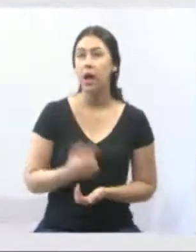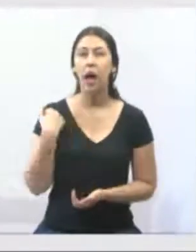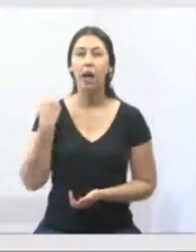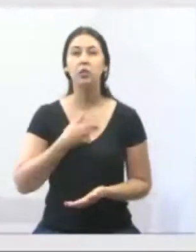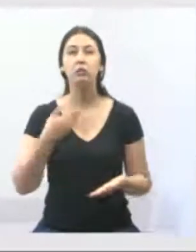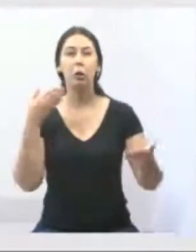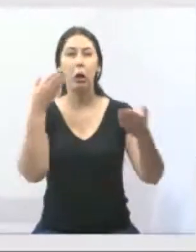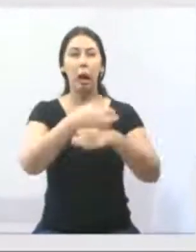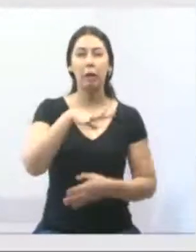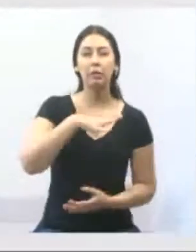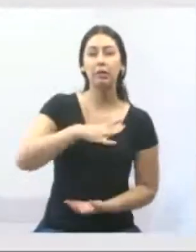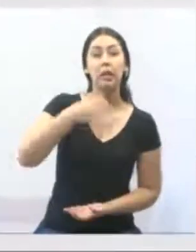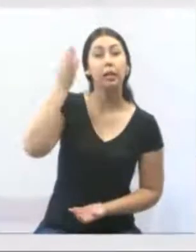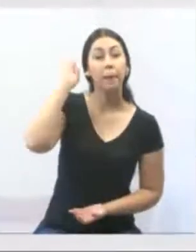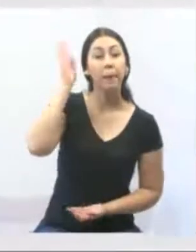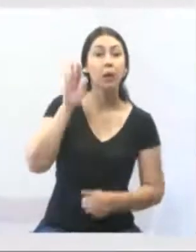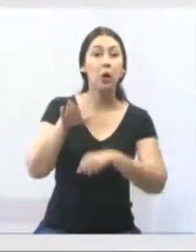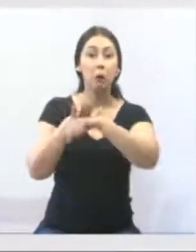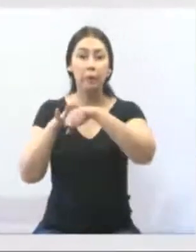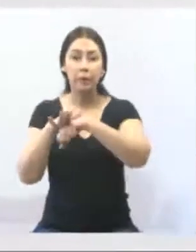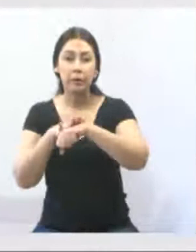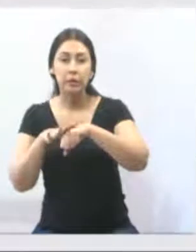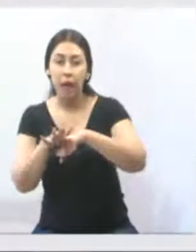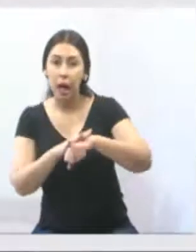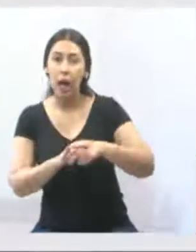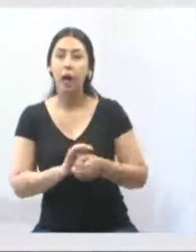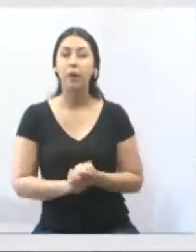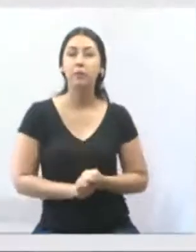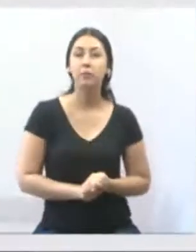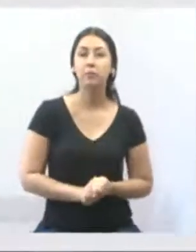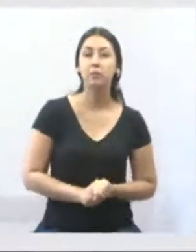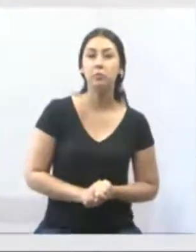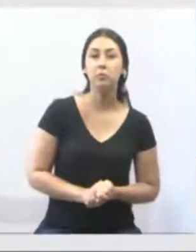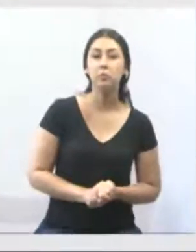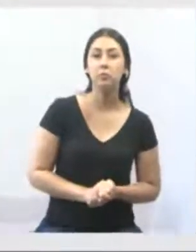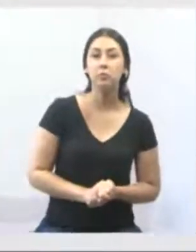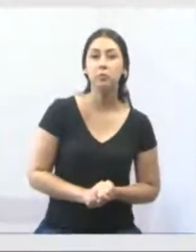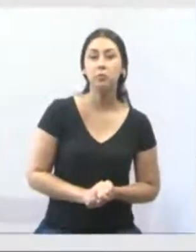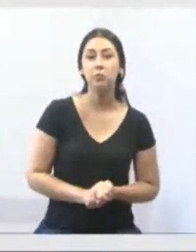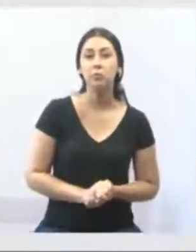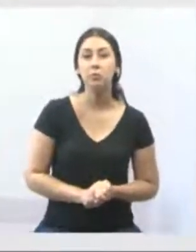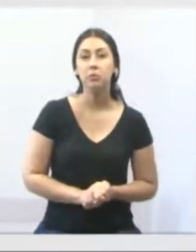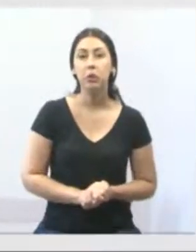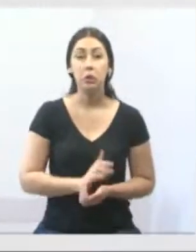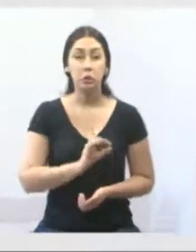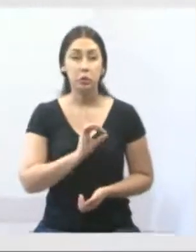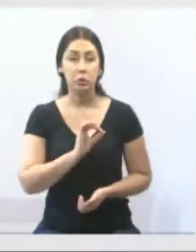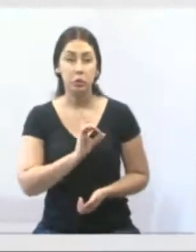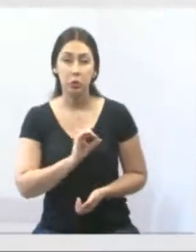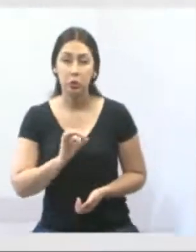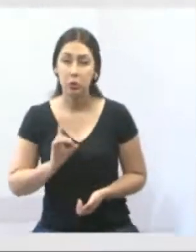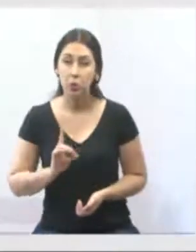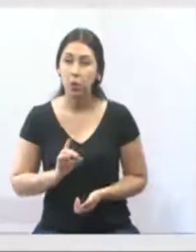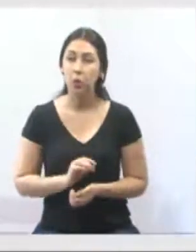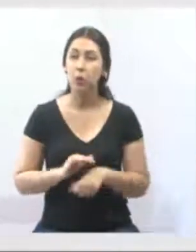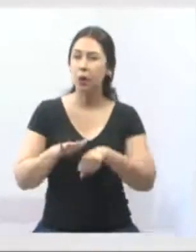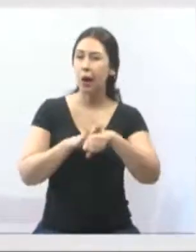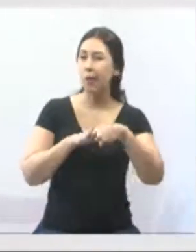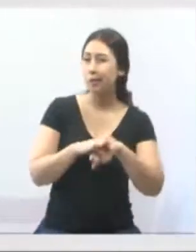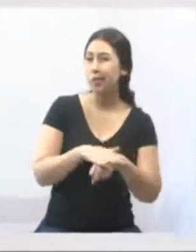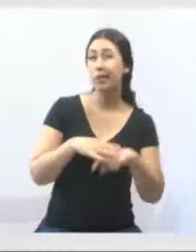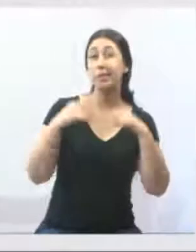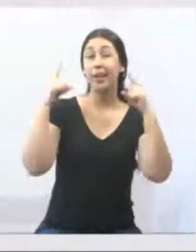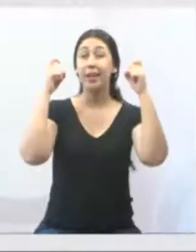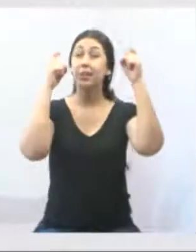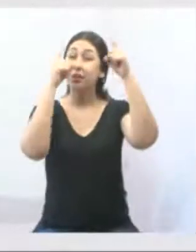em Taubaté, conversamos com o diretor do DR, falamos para eles da dificuldade que